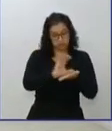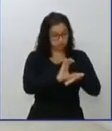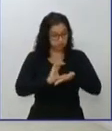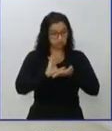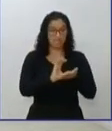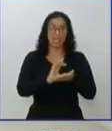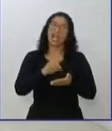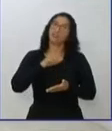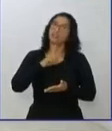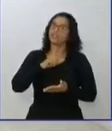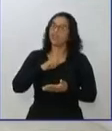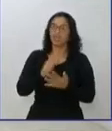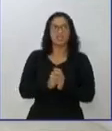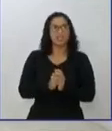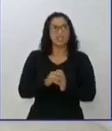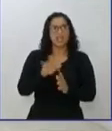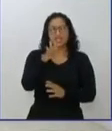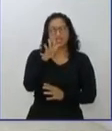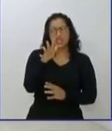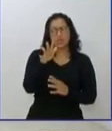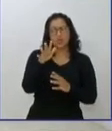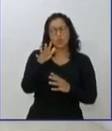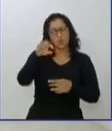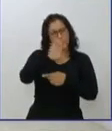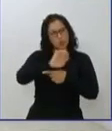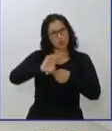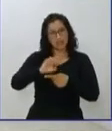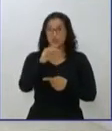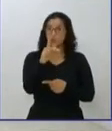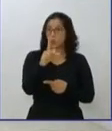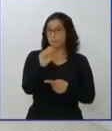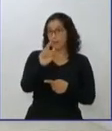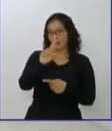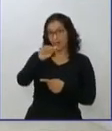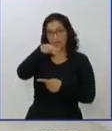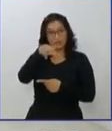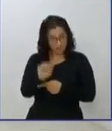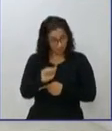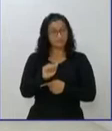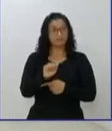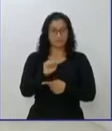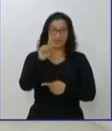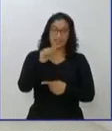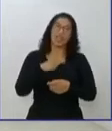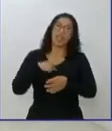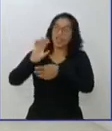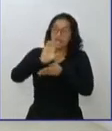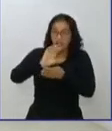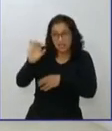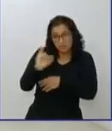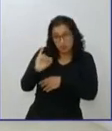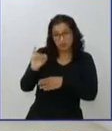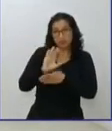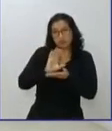líder do ranking, de menos impostos cobrados, o Paraná. O nosso vizinho aqui está lá embaixo, na